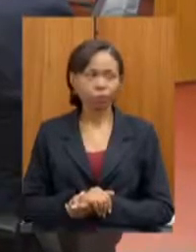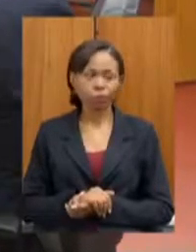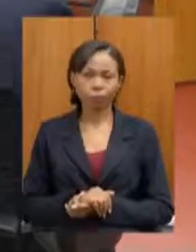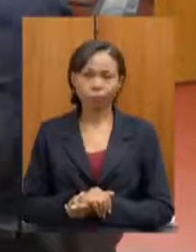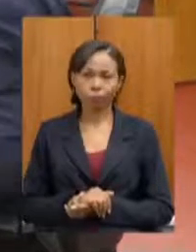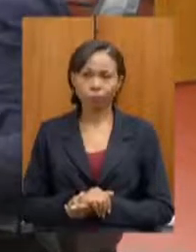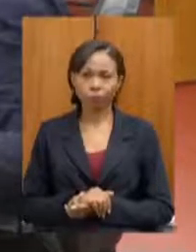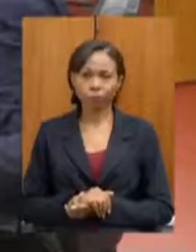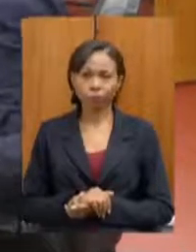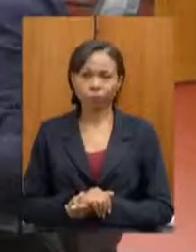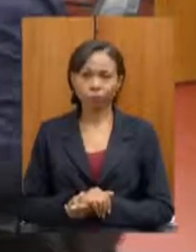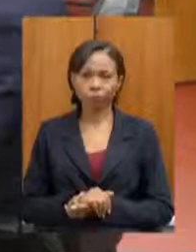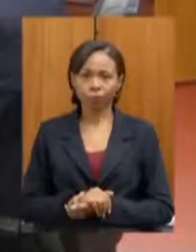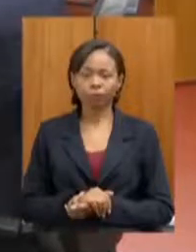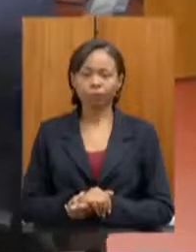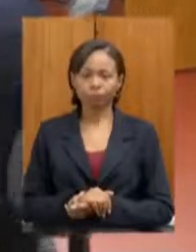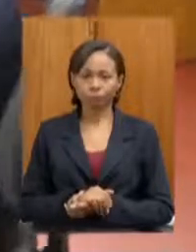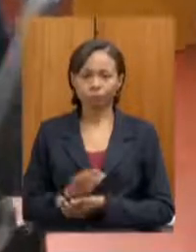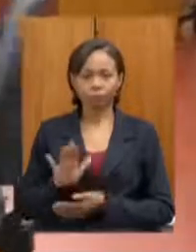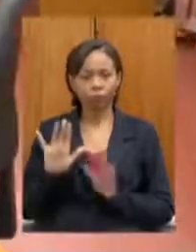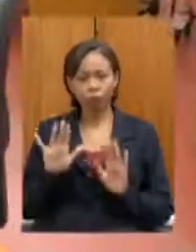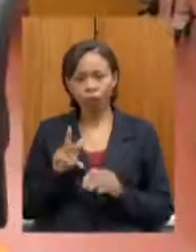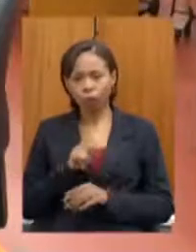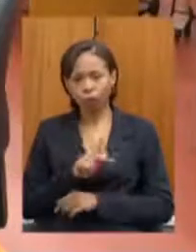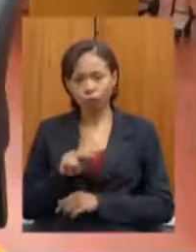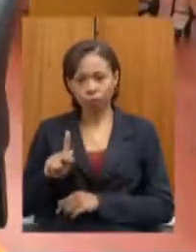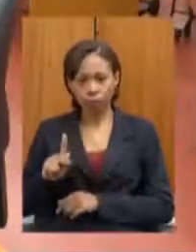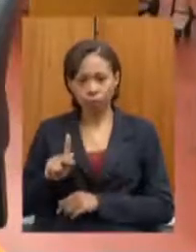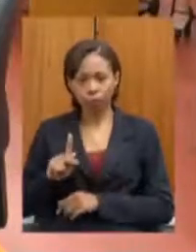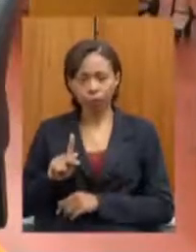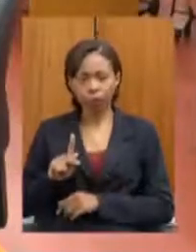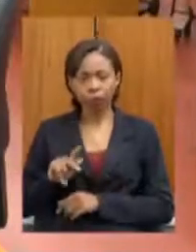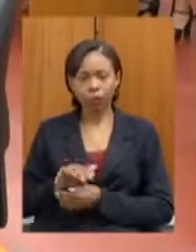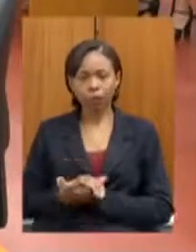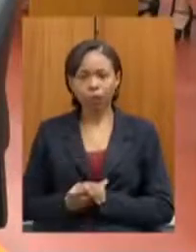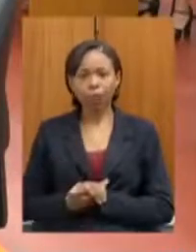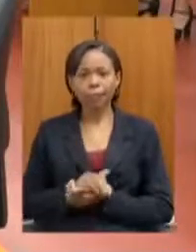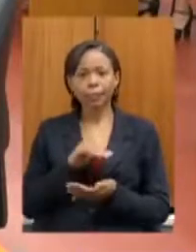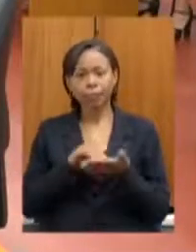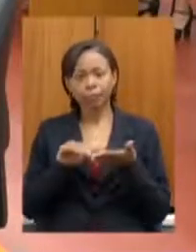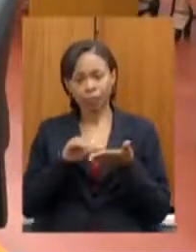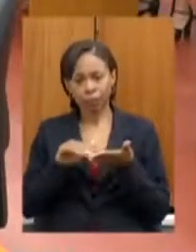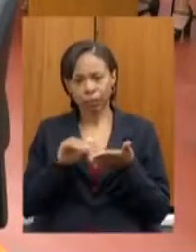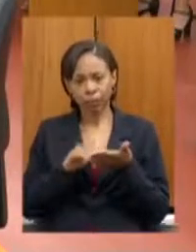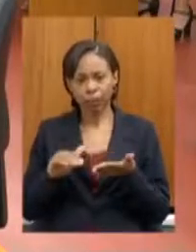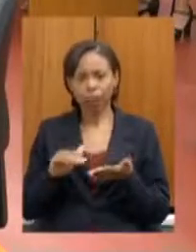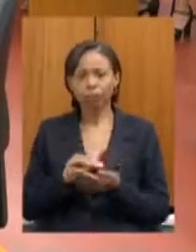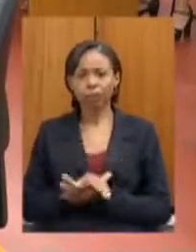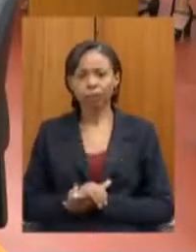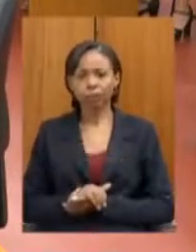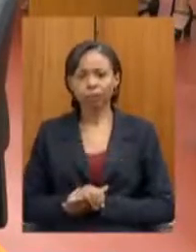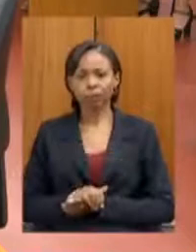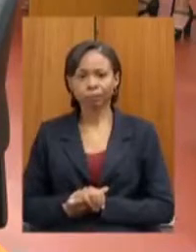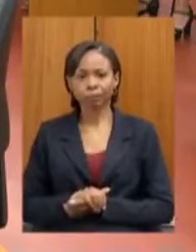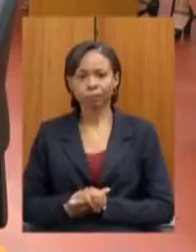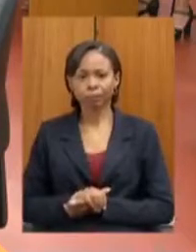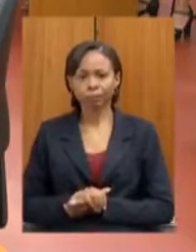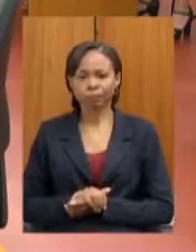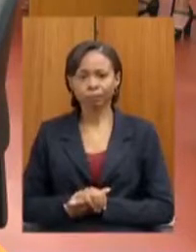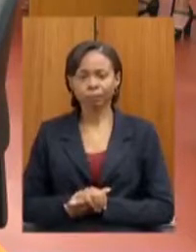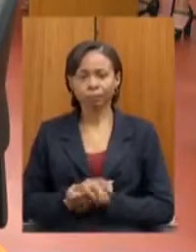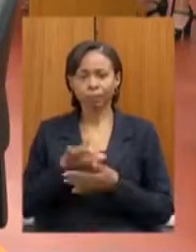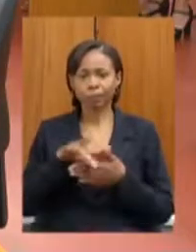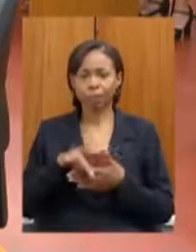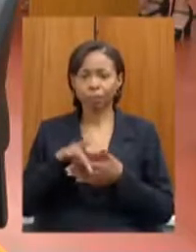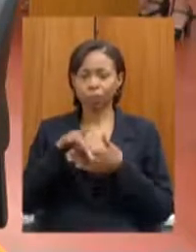senhor presidente empresário secretário Fernando nosso líder